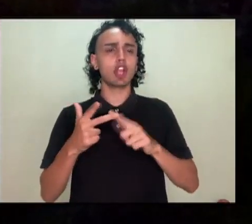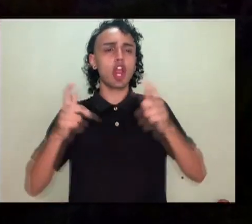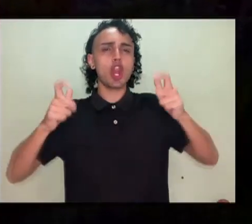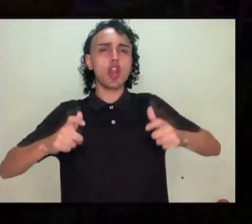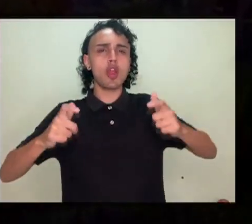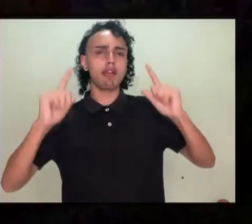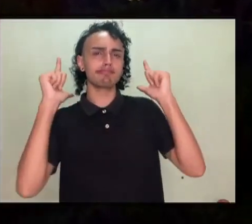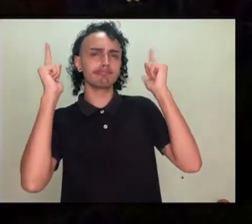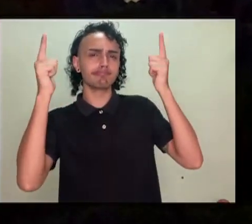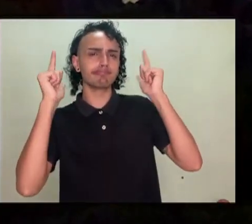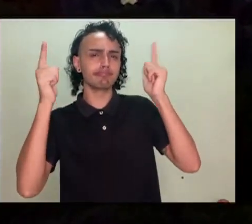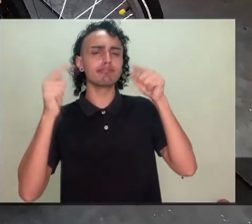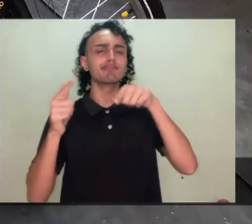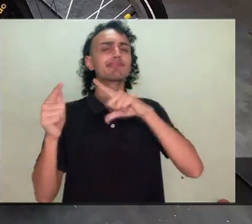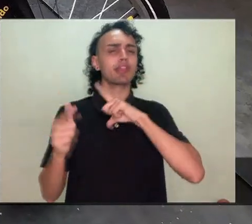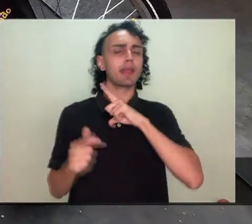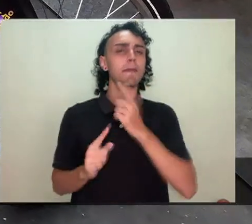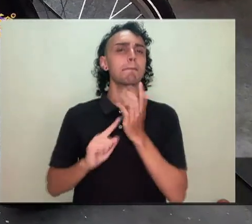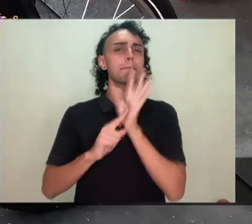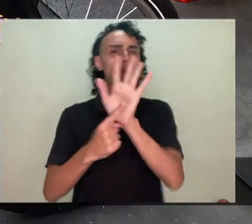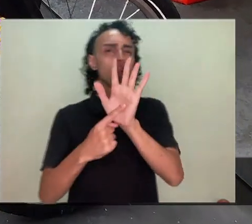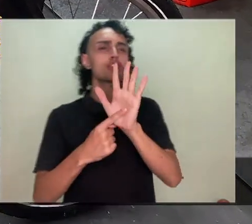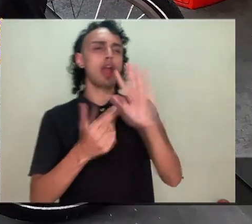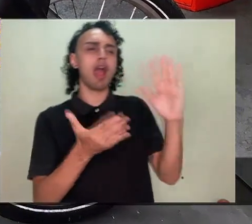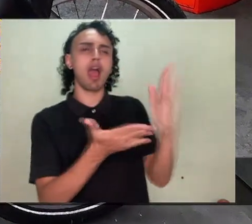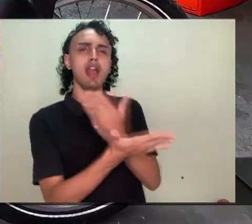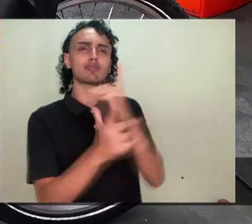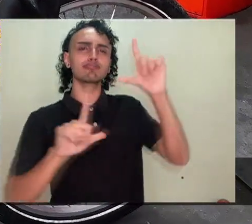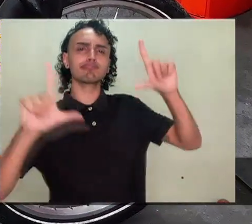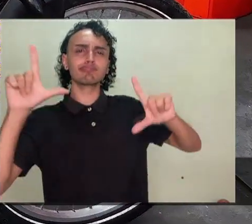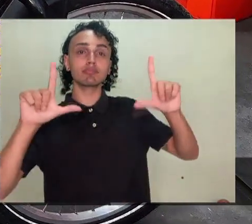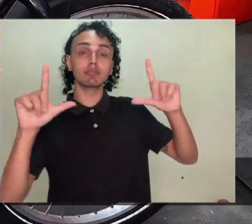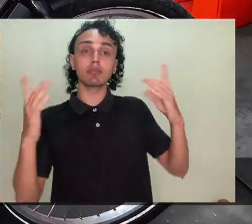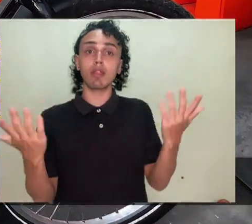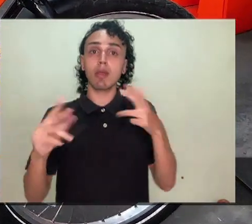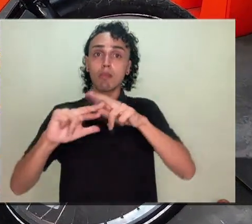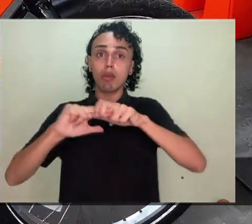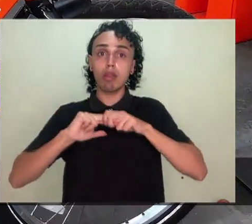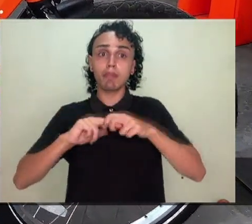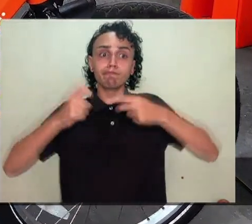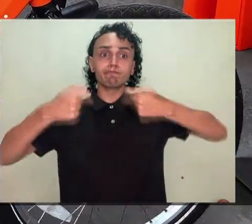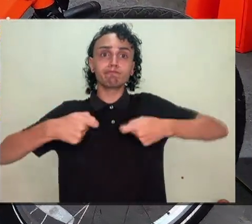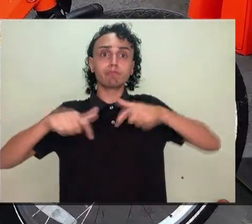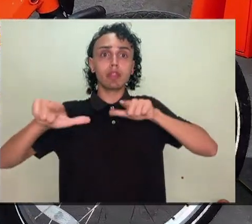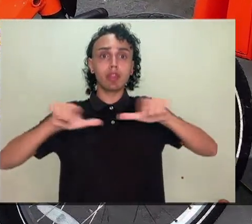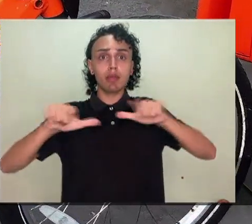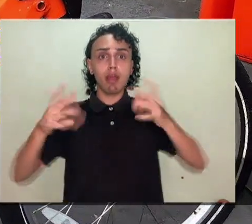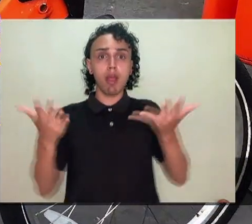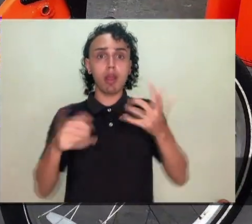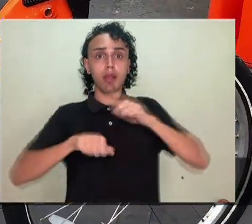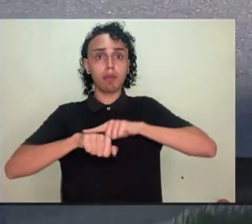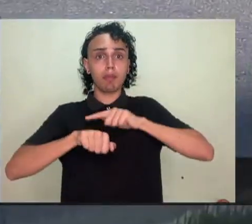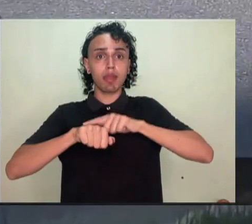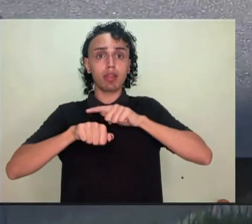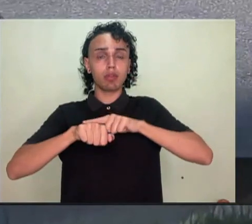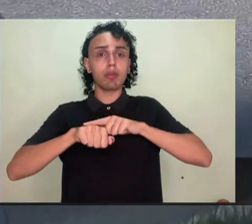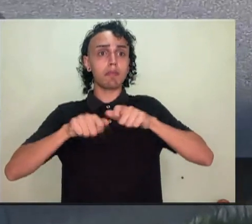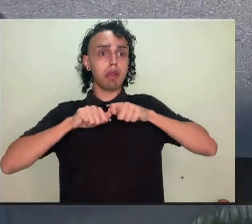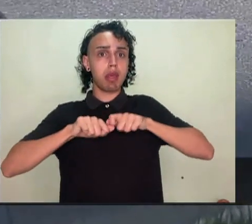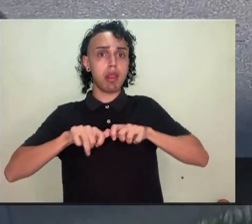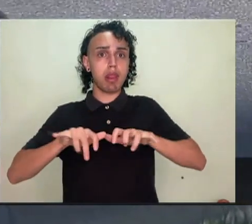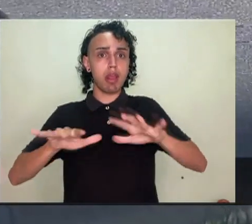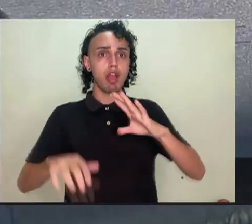meios de comunicação. Com a necessidade de trabalhar durante a pandemia de Covid-19, muitos jovens estão